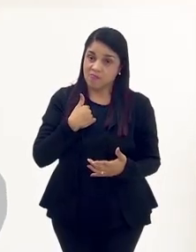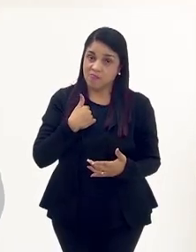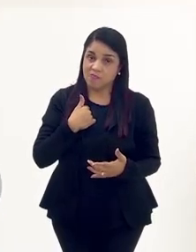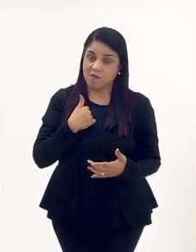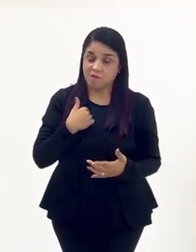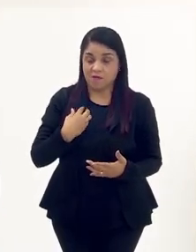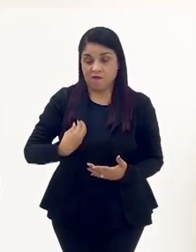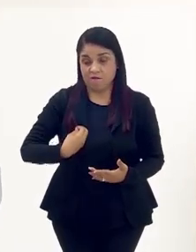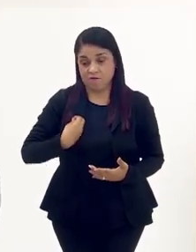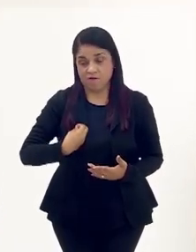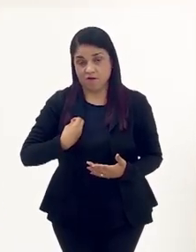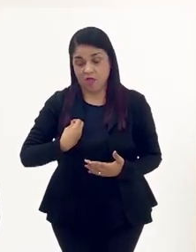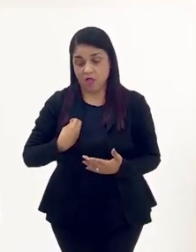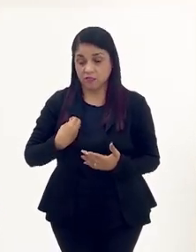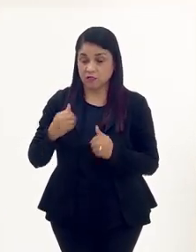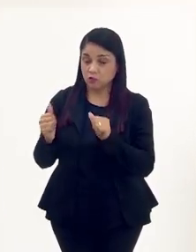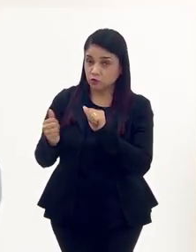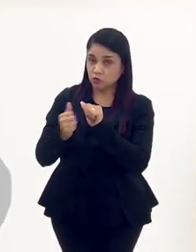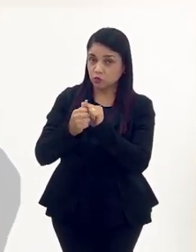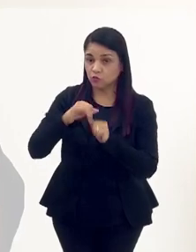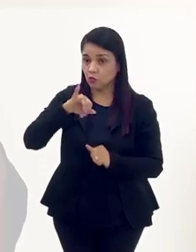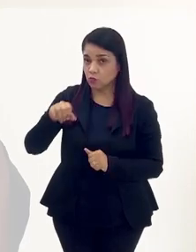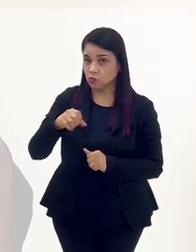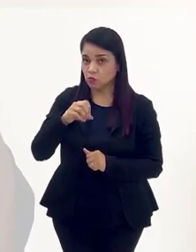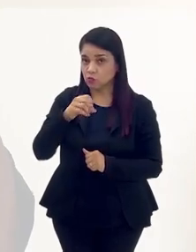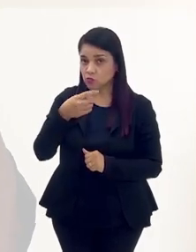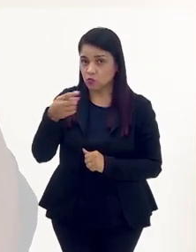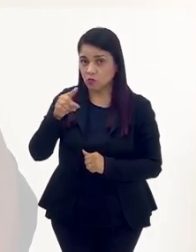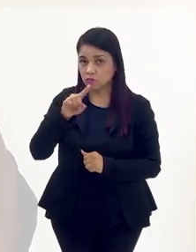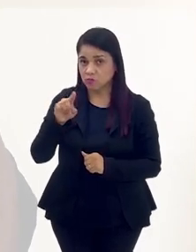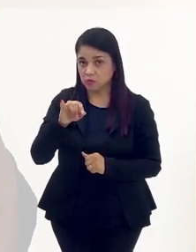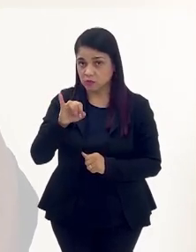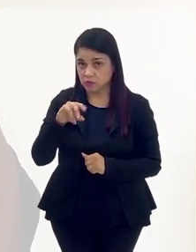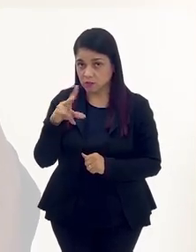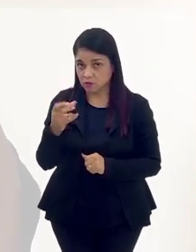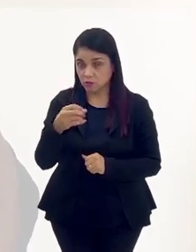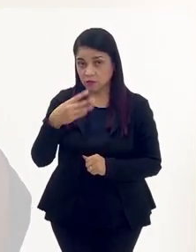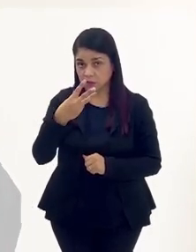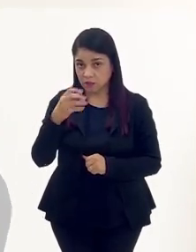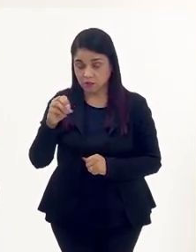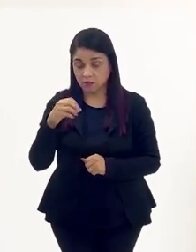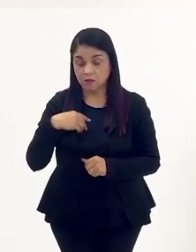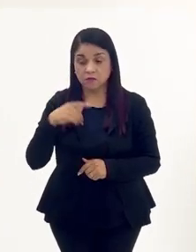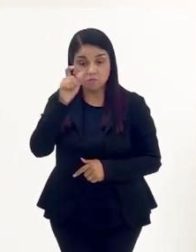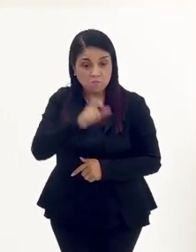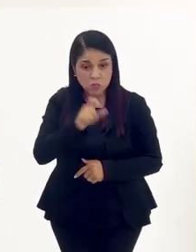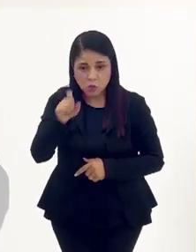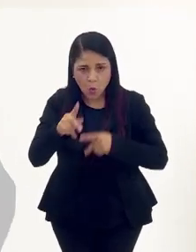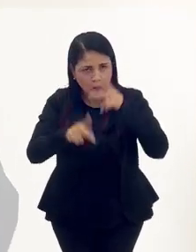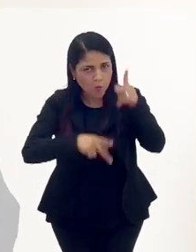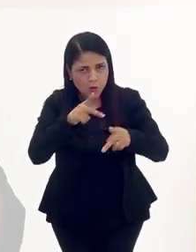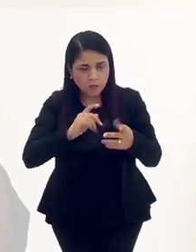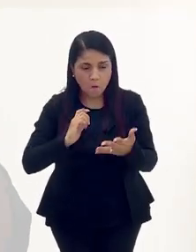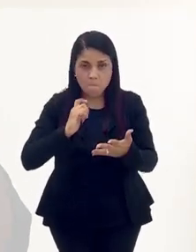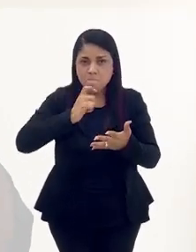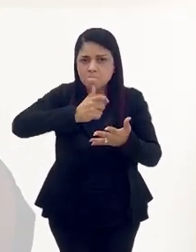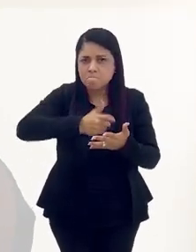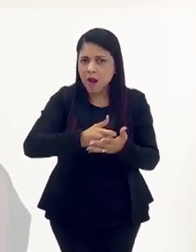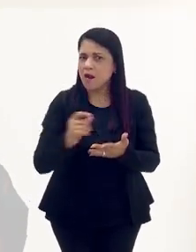talvez pela minha convivência com ele, do que o João sempre dizia, João Zentrino. As pessoas pagam milhões para ir para a passarela